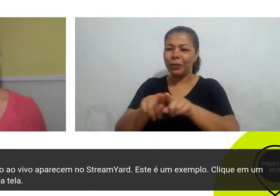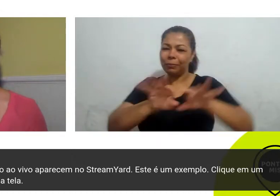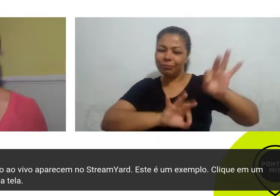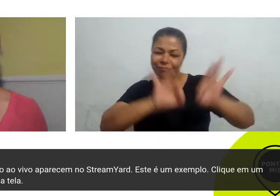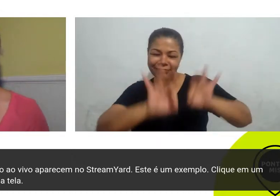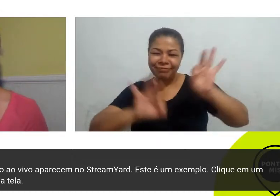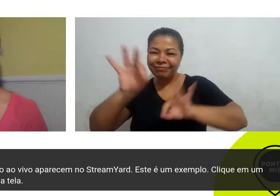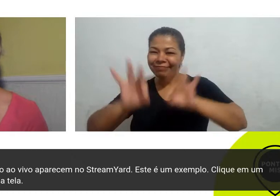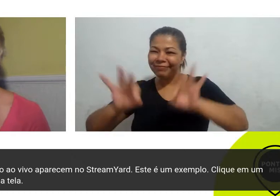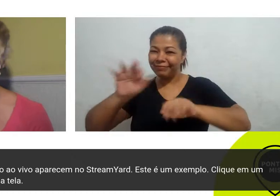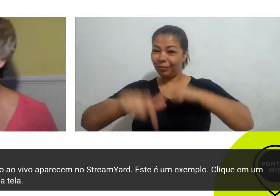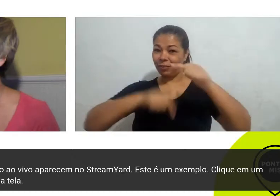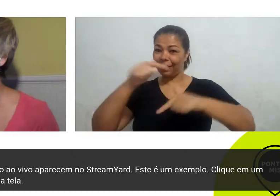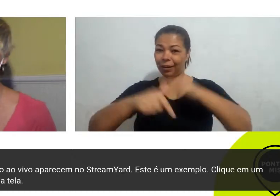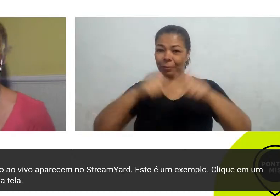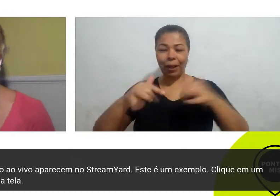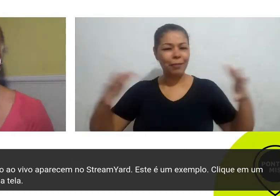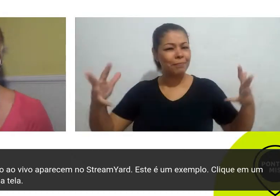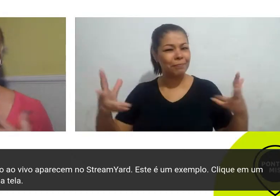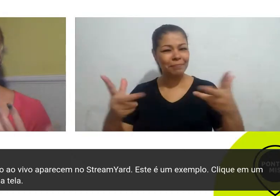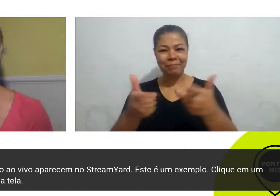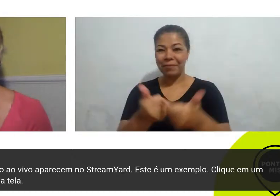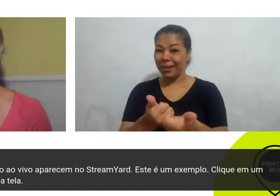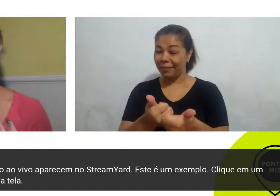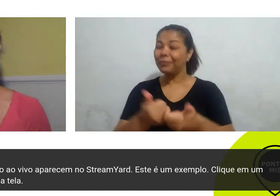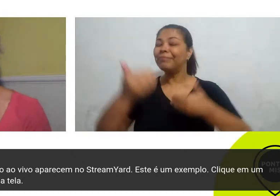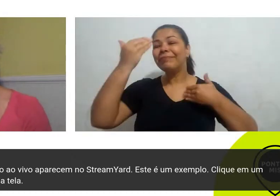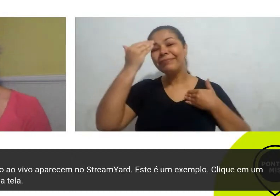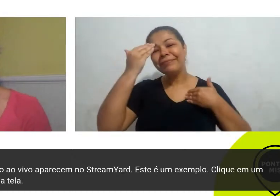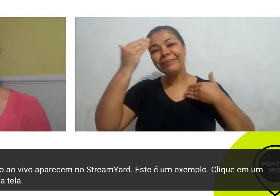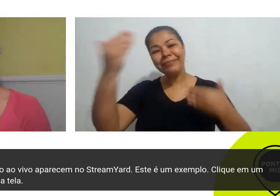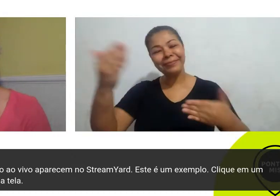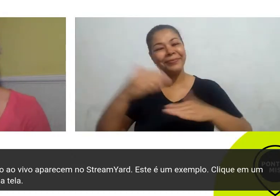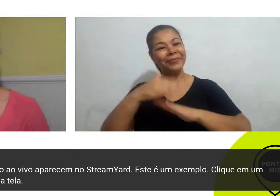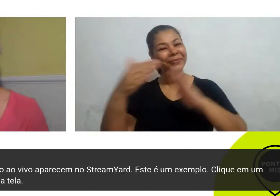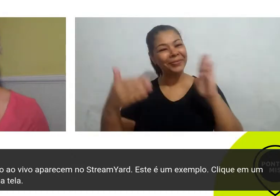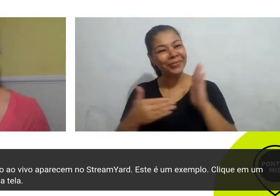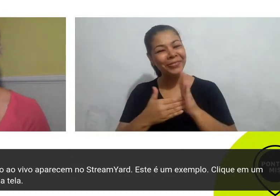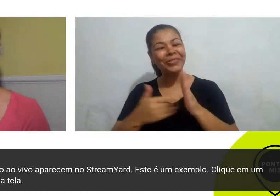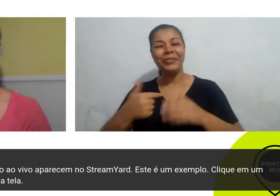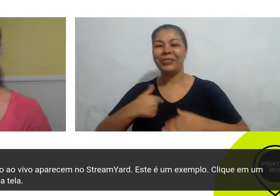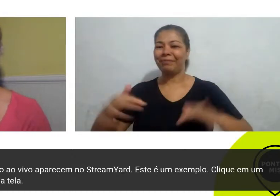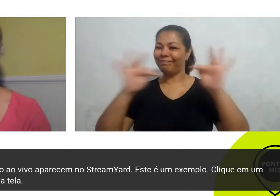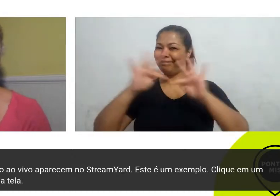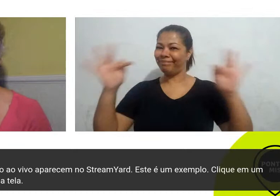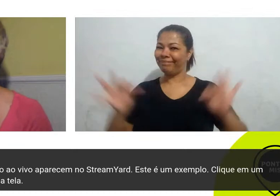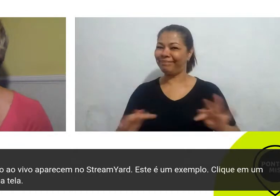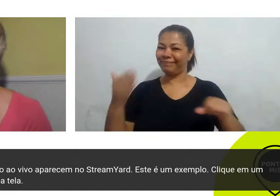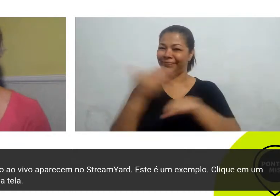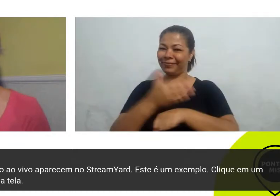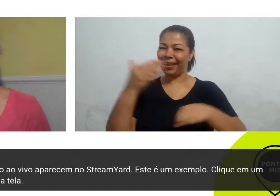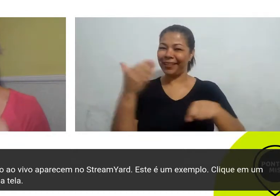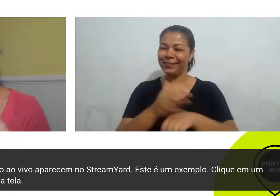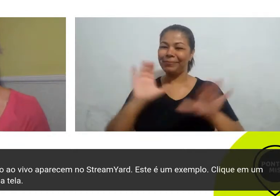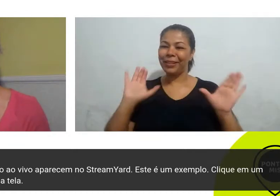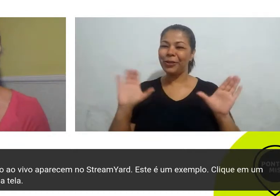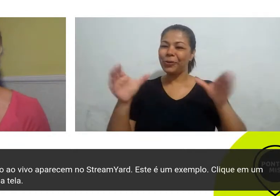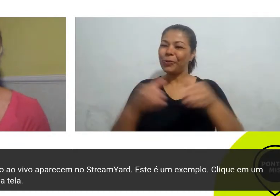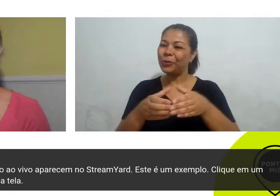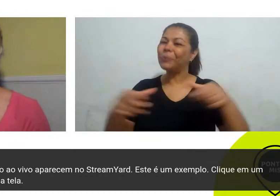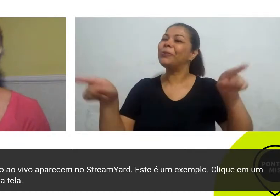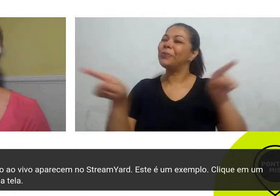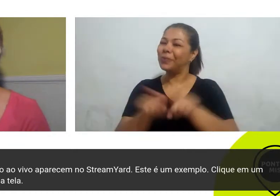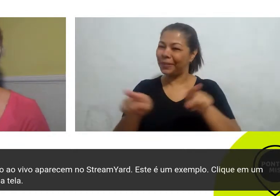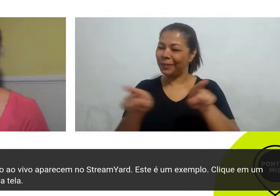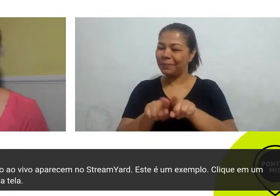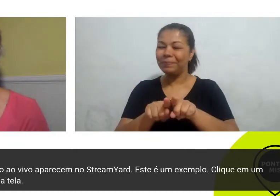não existiria o MIS, não é mesmo? então obrigada a todos e me sinto muito feliz de fazer parte deste time também quero